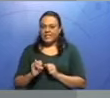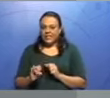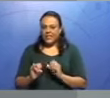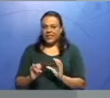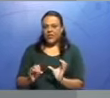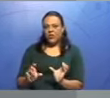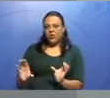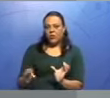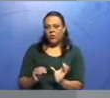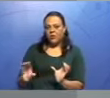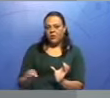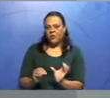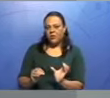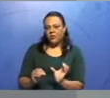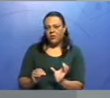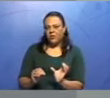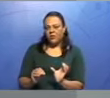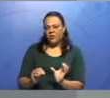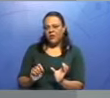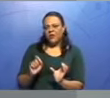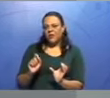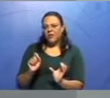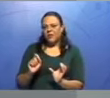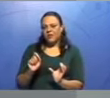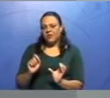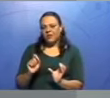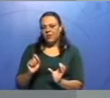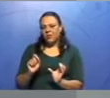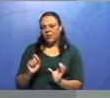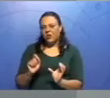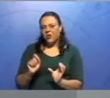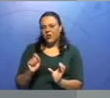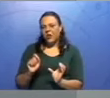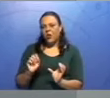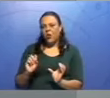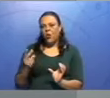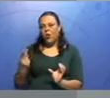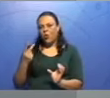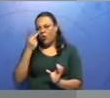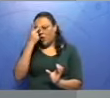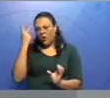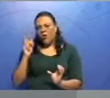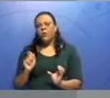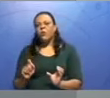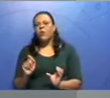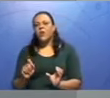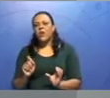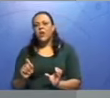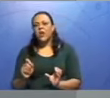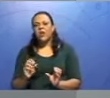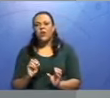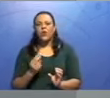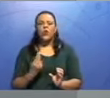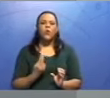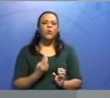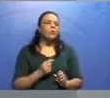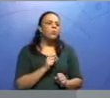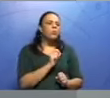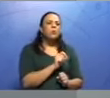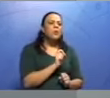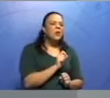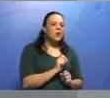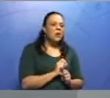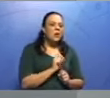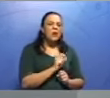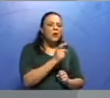tem que ser o quê? Tem que ser o quê? Tem que ser quem? Se for pessoa, o quê? Coisa. Ou de quê? De quem? Para quê? Para quem?